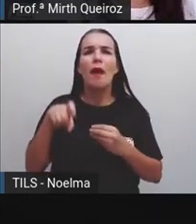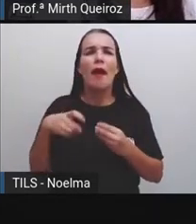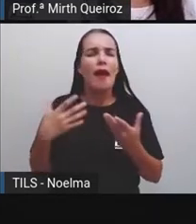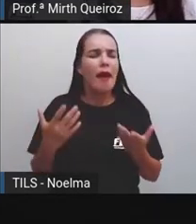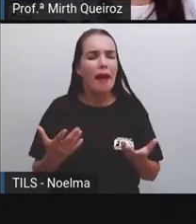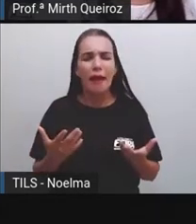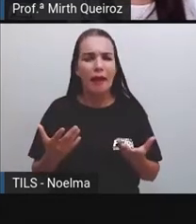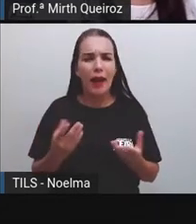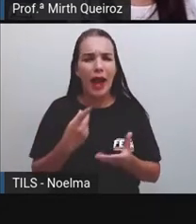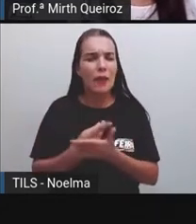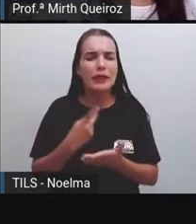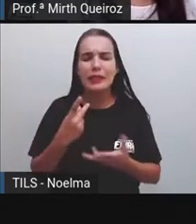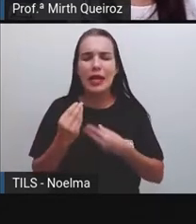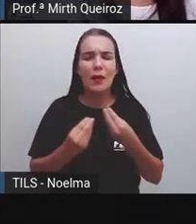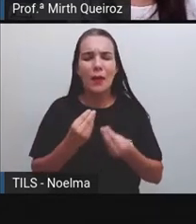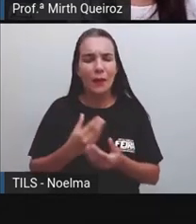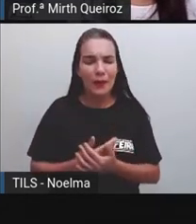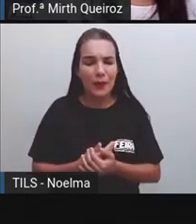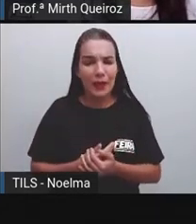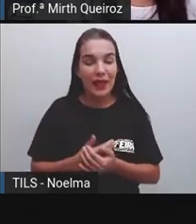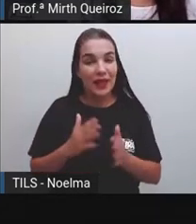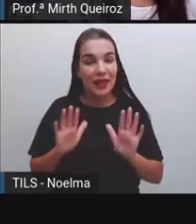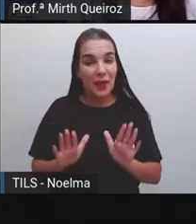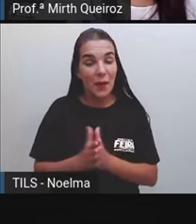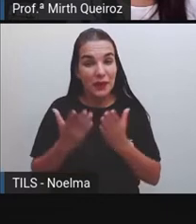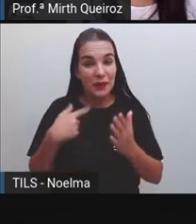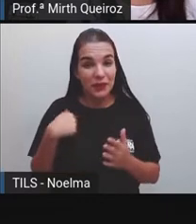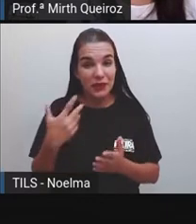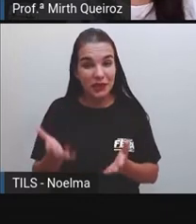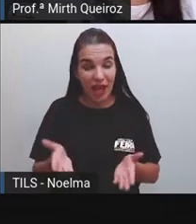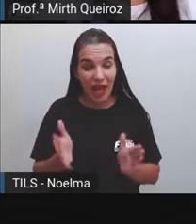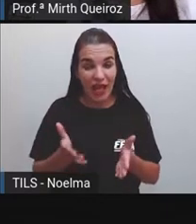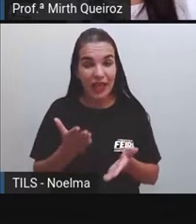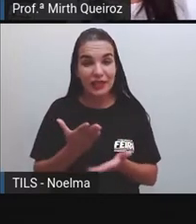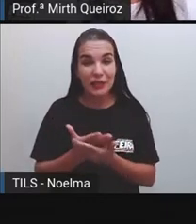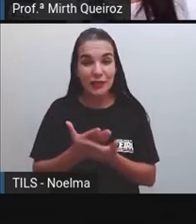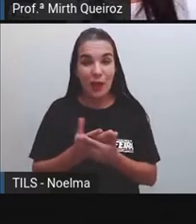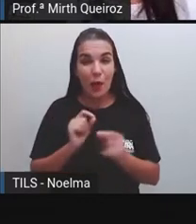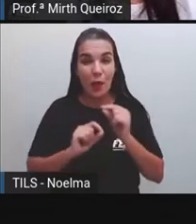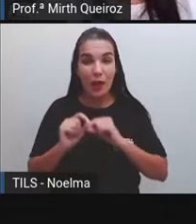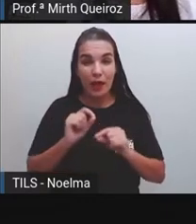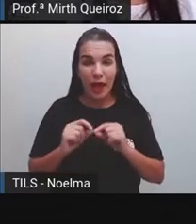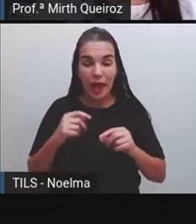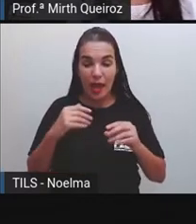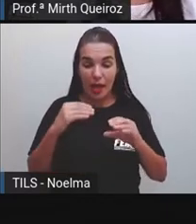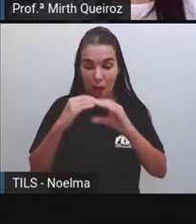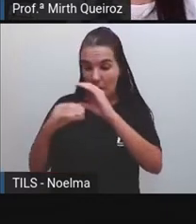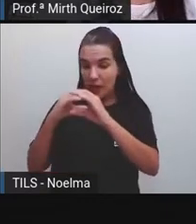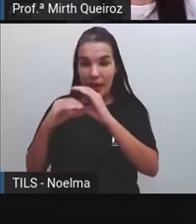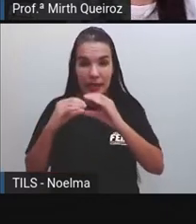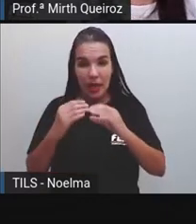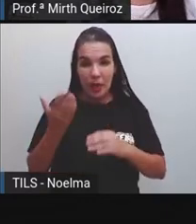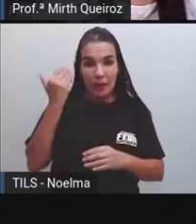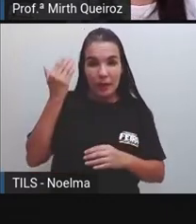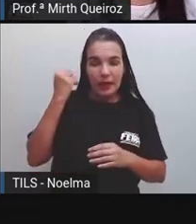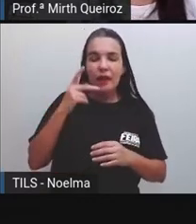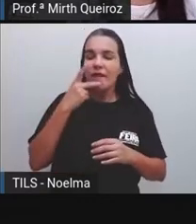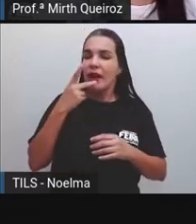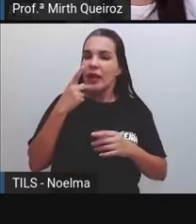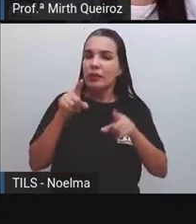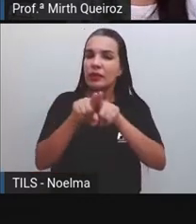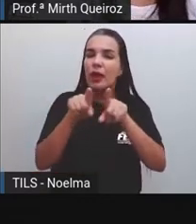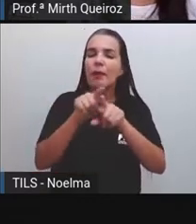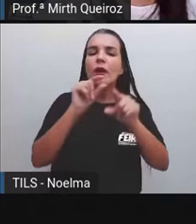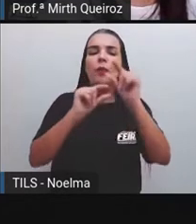que acontecia? Quando a gente estudou sobre os meios de comunicação As ferramentas que a gente utiliza para se comunicar Nós falamos um pouquinho